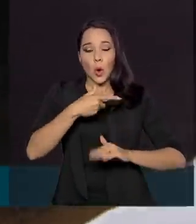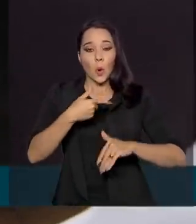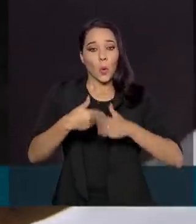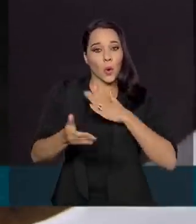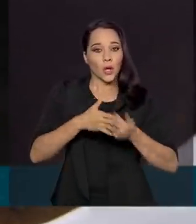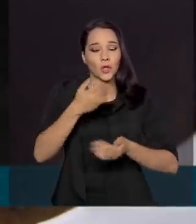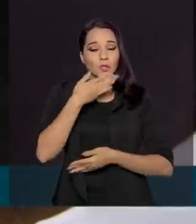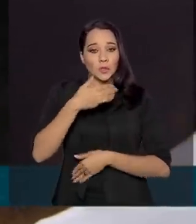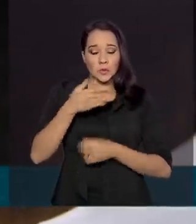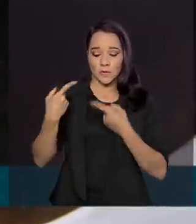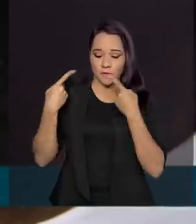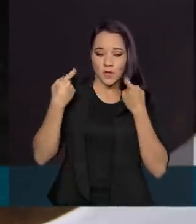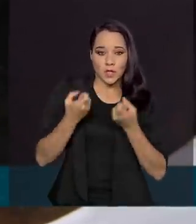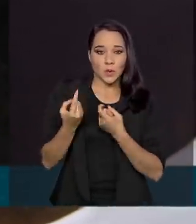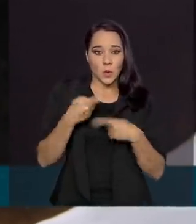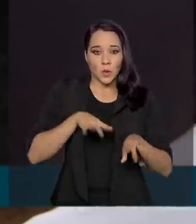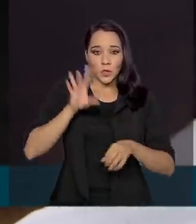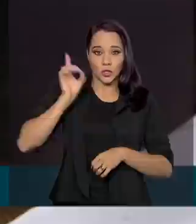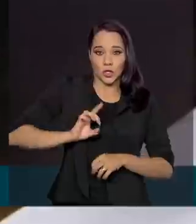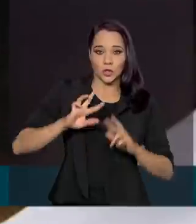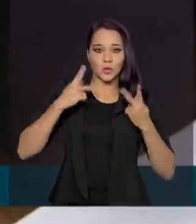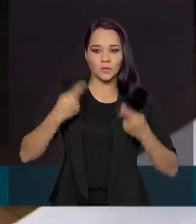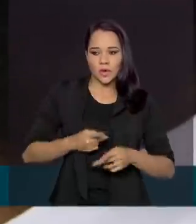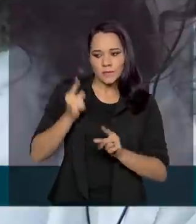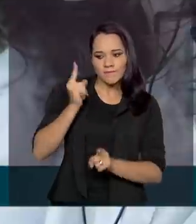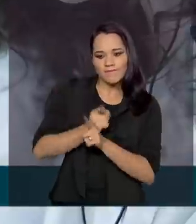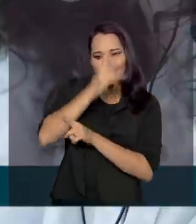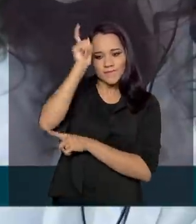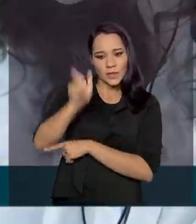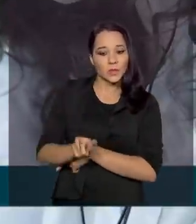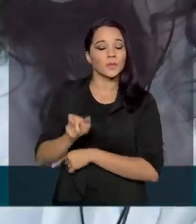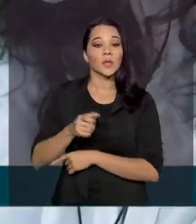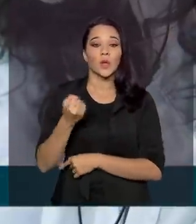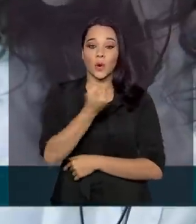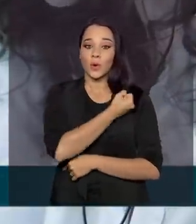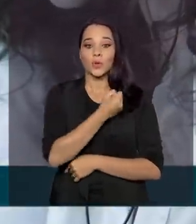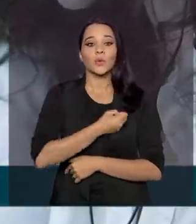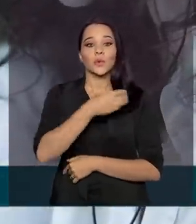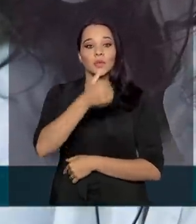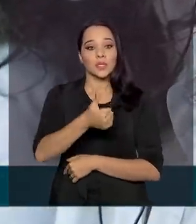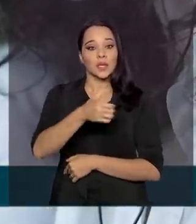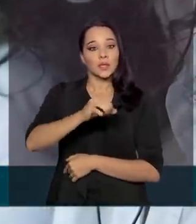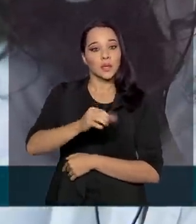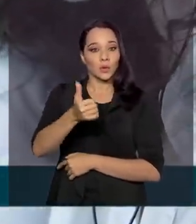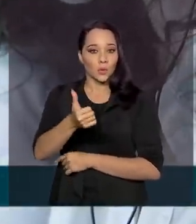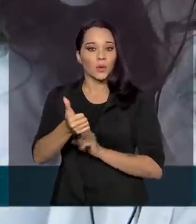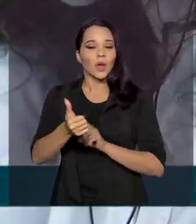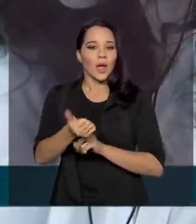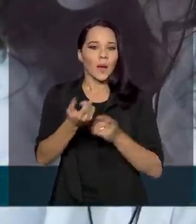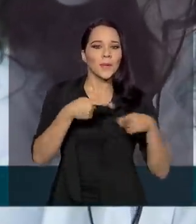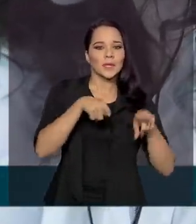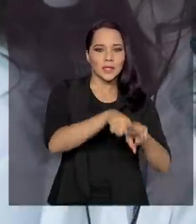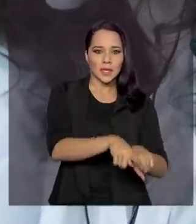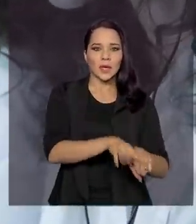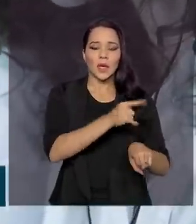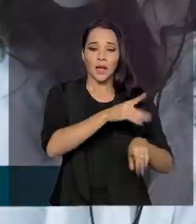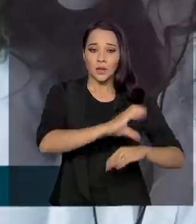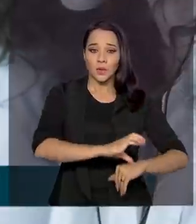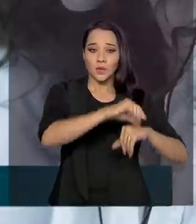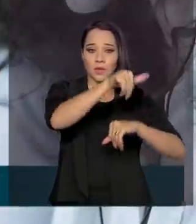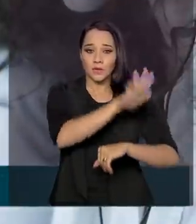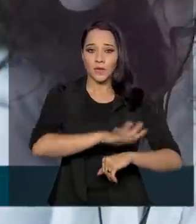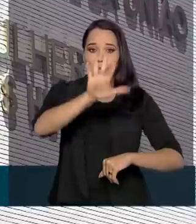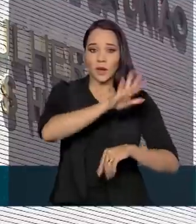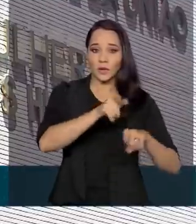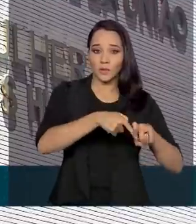violação de direitos detectados em pacientes. O número 101 é fruto de uma parceria entre o Conselho Federal